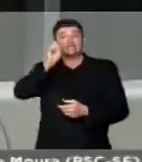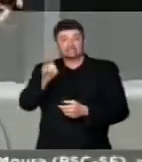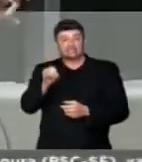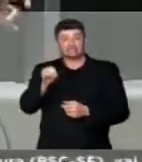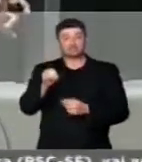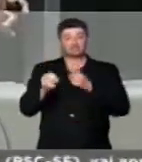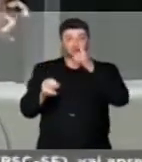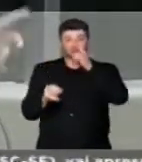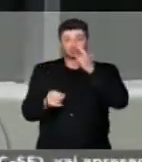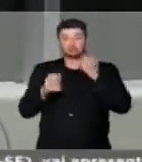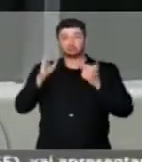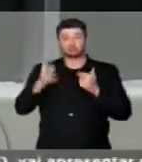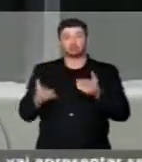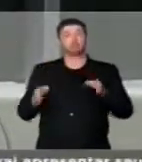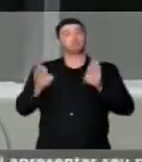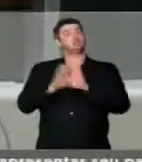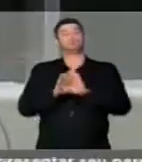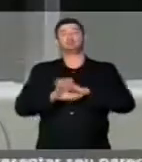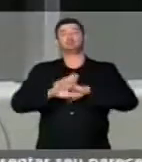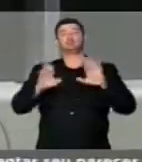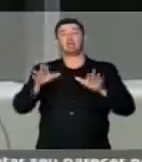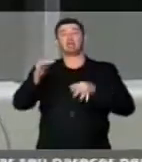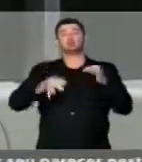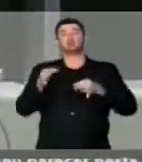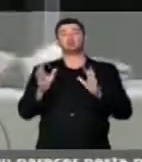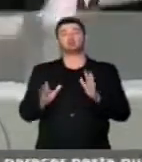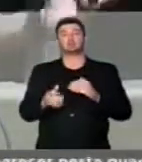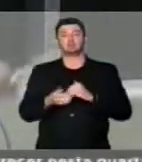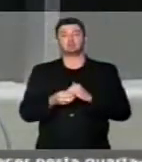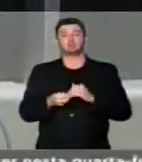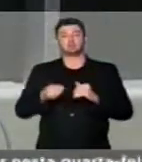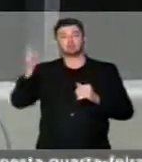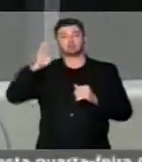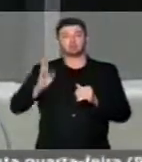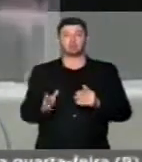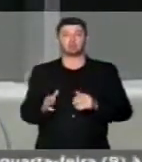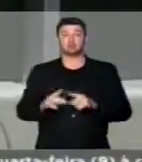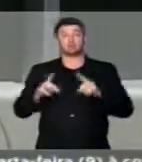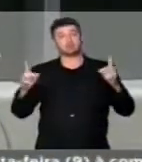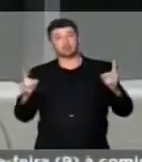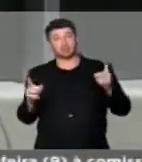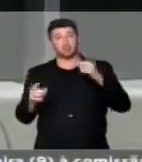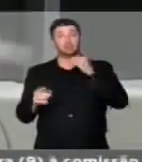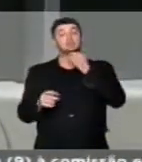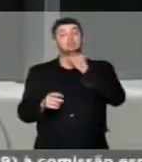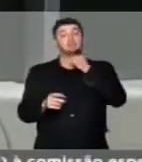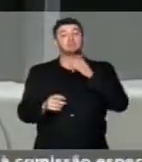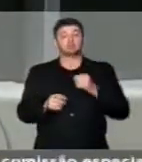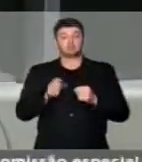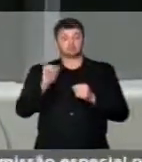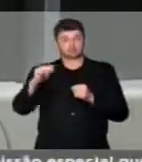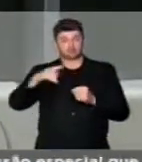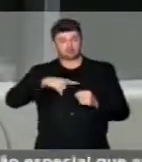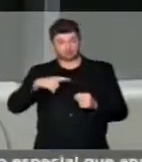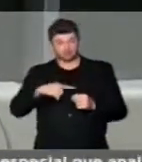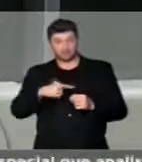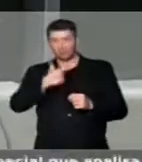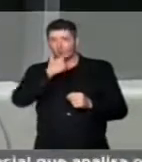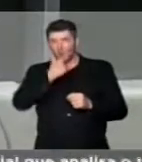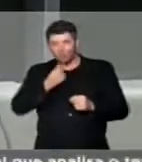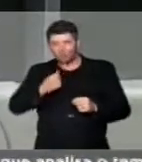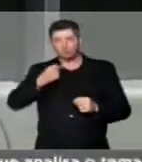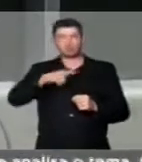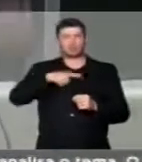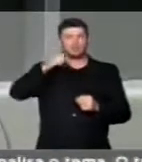fechado o Tribunal de Justiça nesse país. Mas se ainda estiver homens e